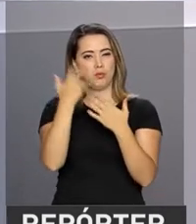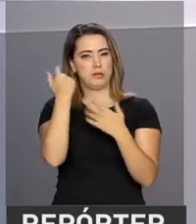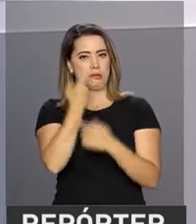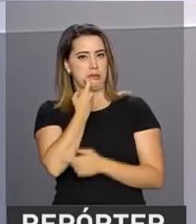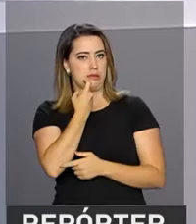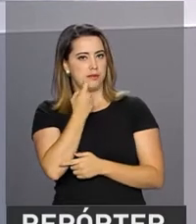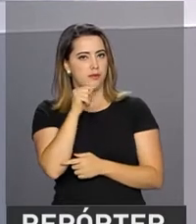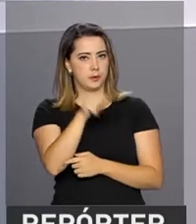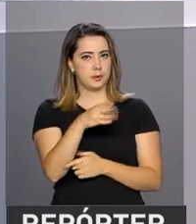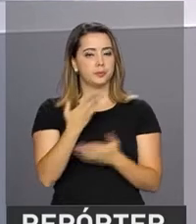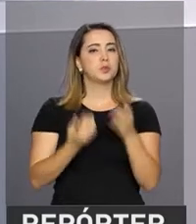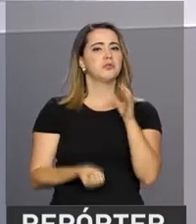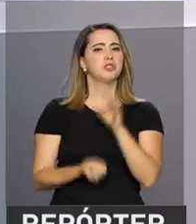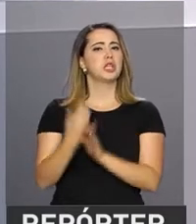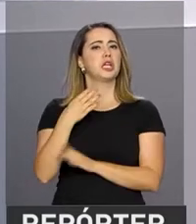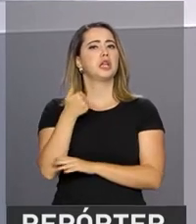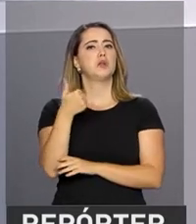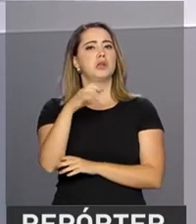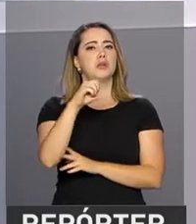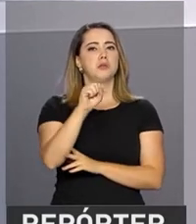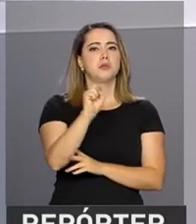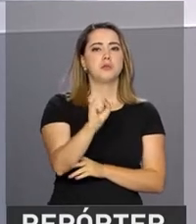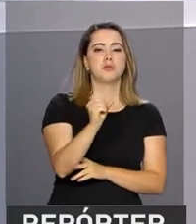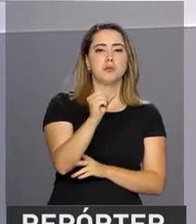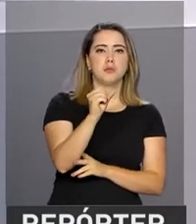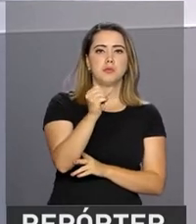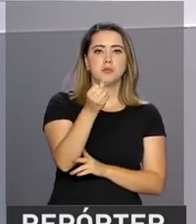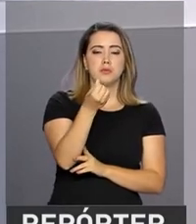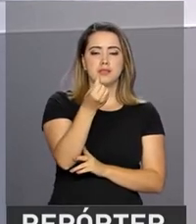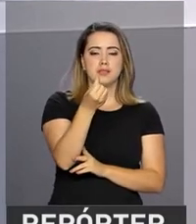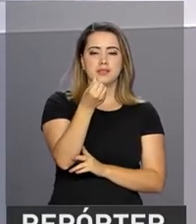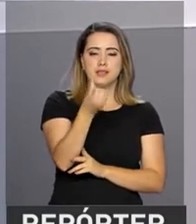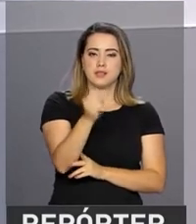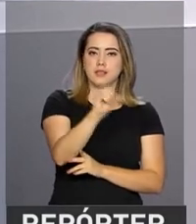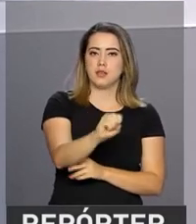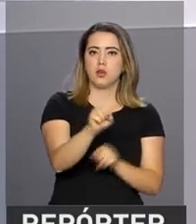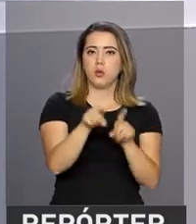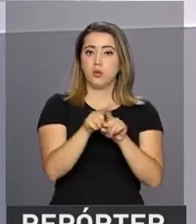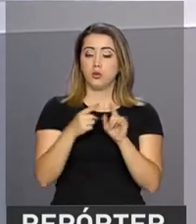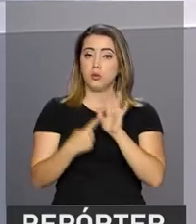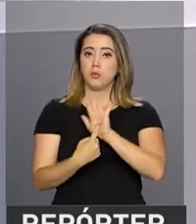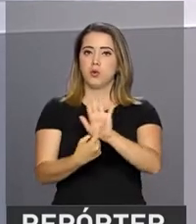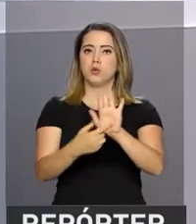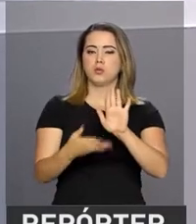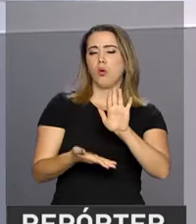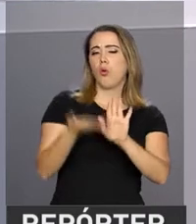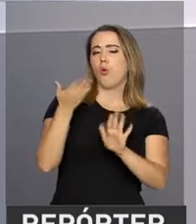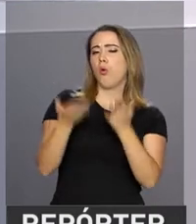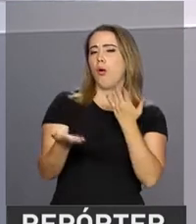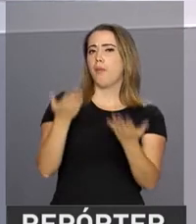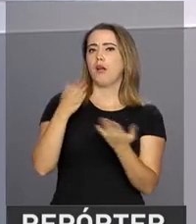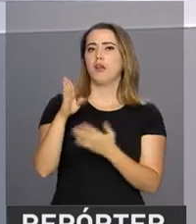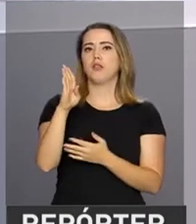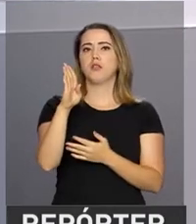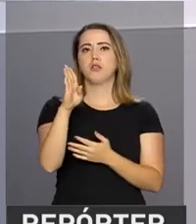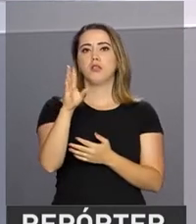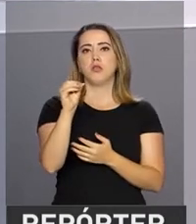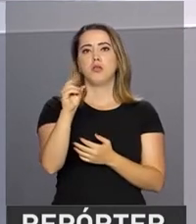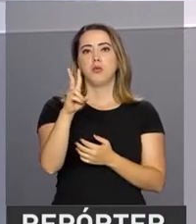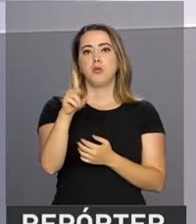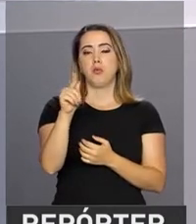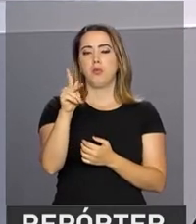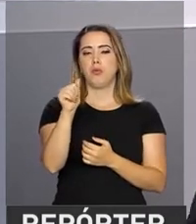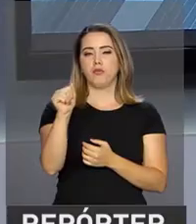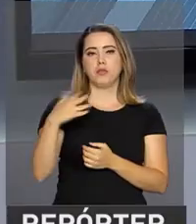1968 e mostra o desempenho das ações negociadas na Bovespa, que é a maior bolsa de valores da América